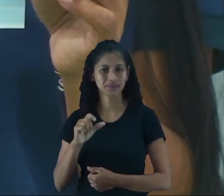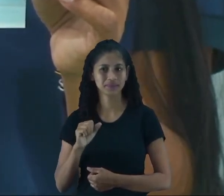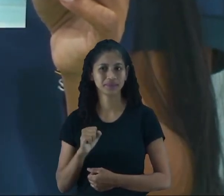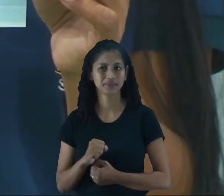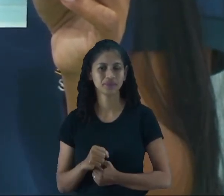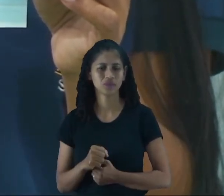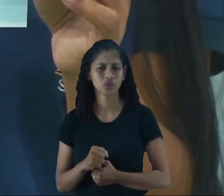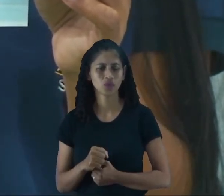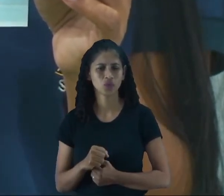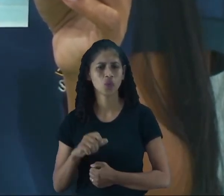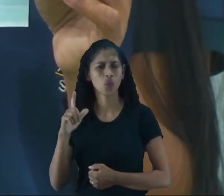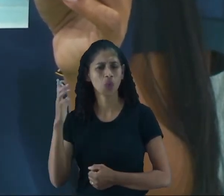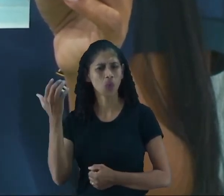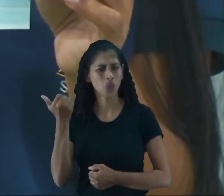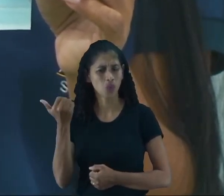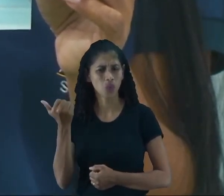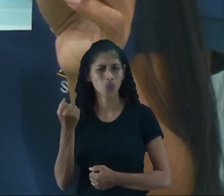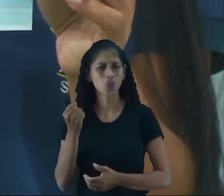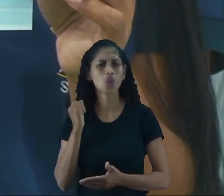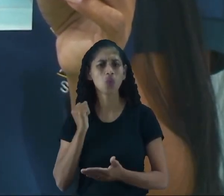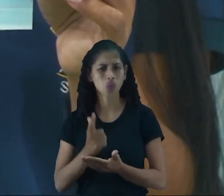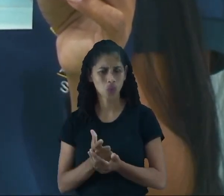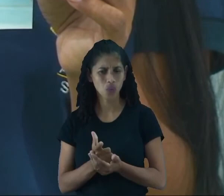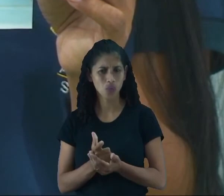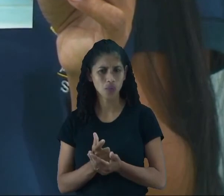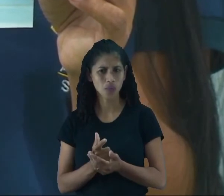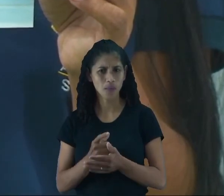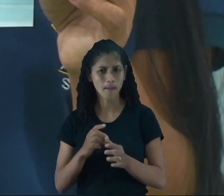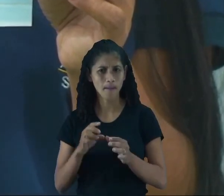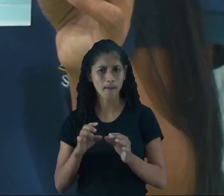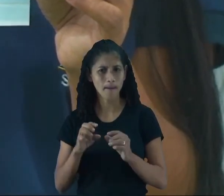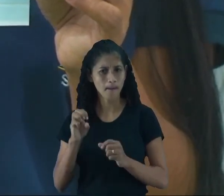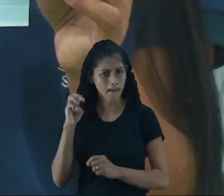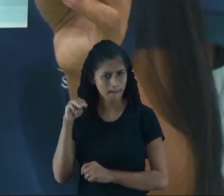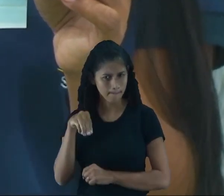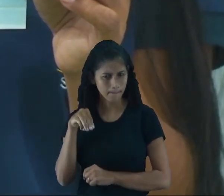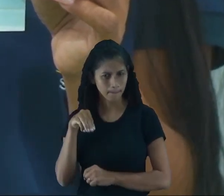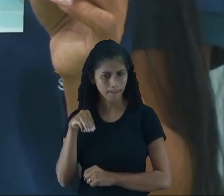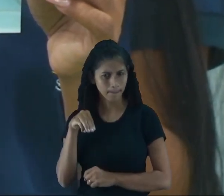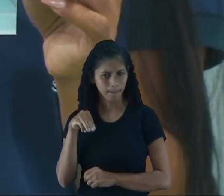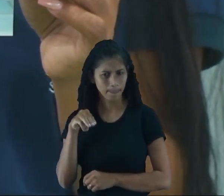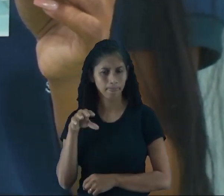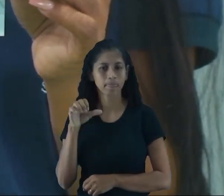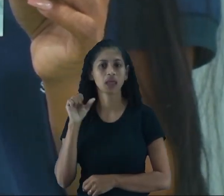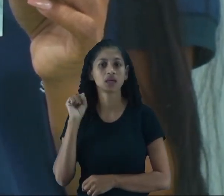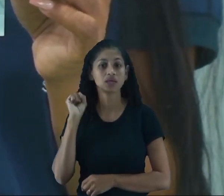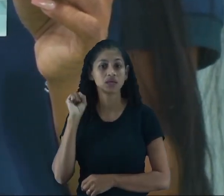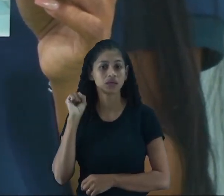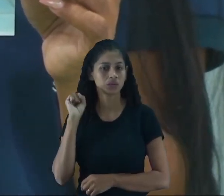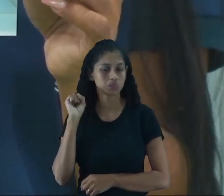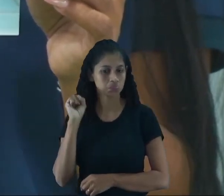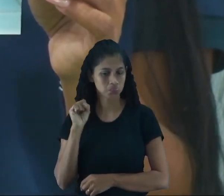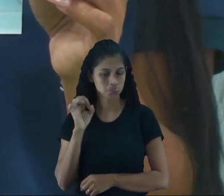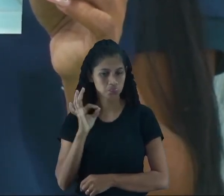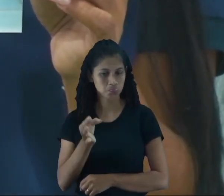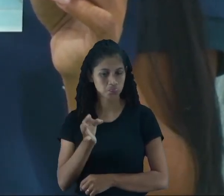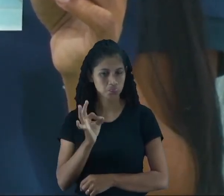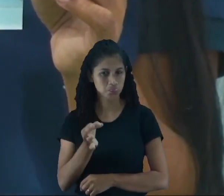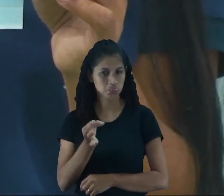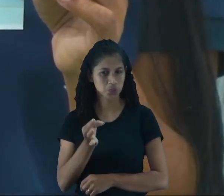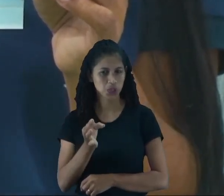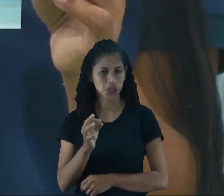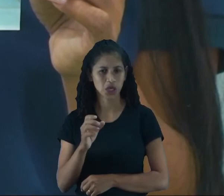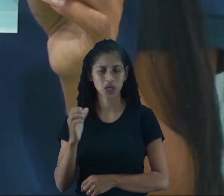leite a gente compra por metro, sim ou não? O que que vocês acham? Muito bem, leite a gente não compra por